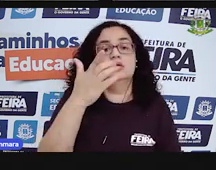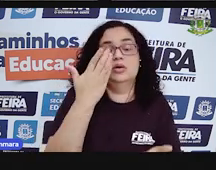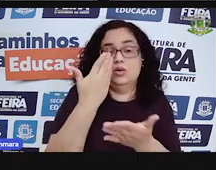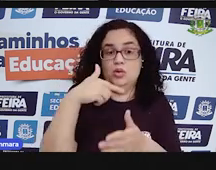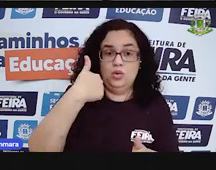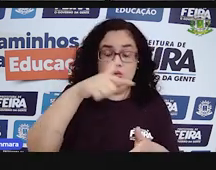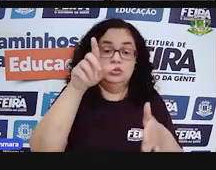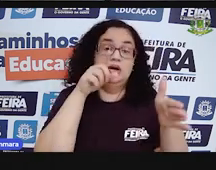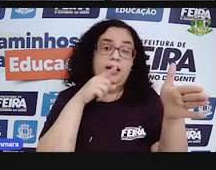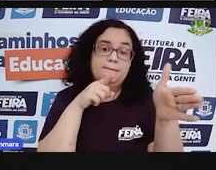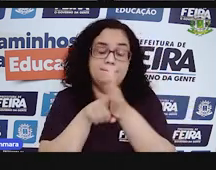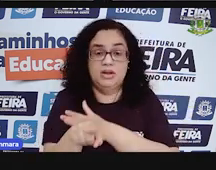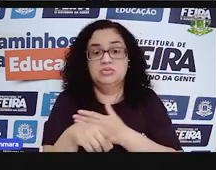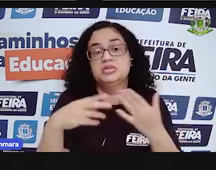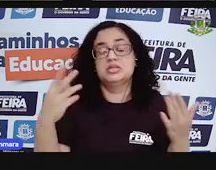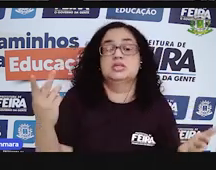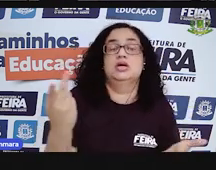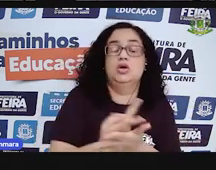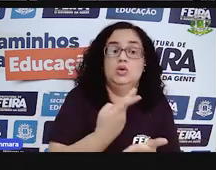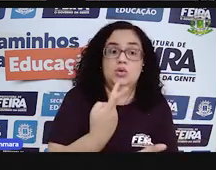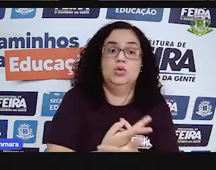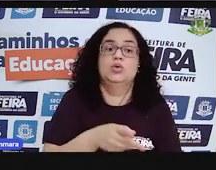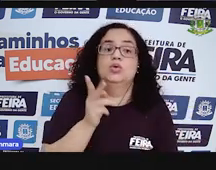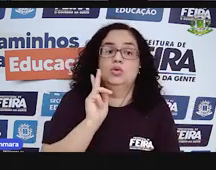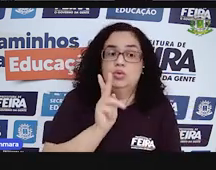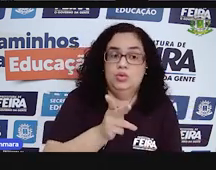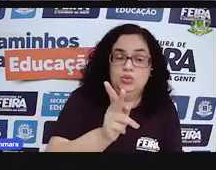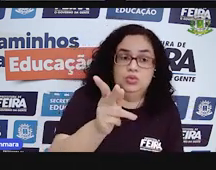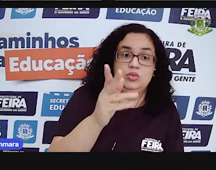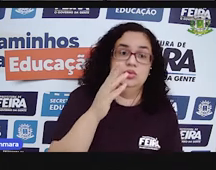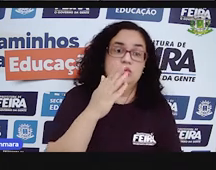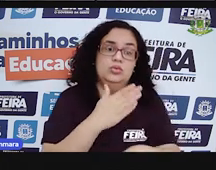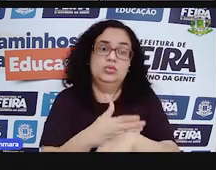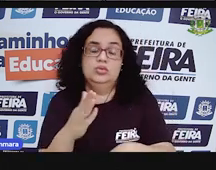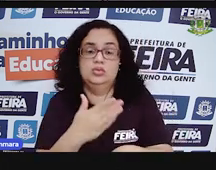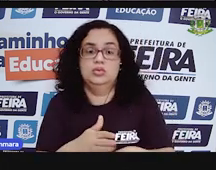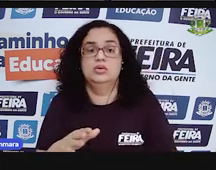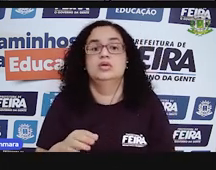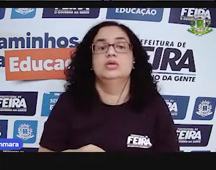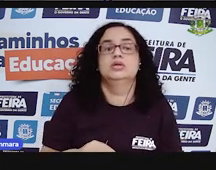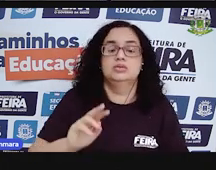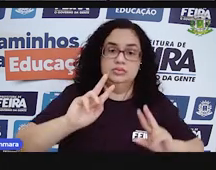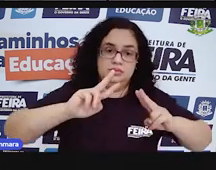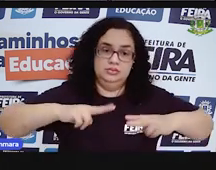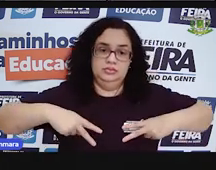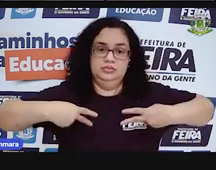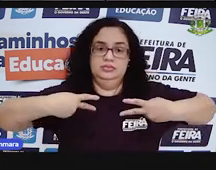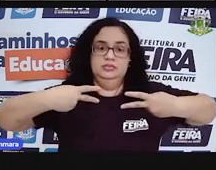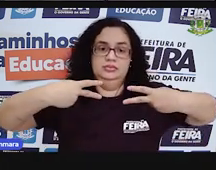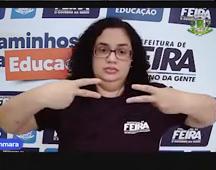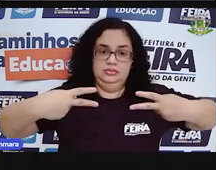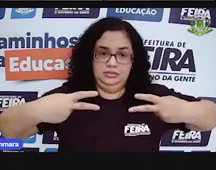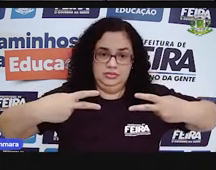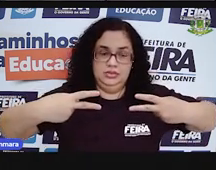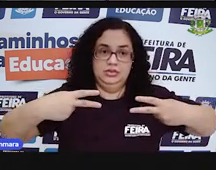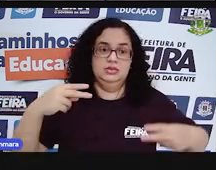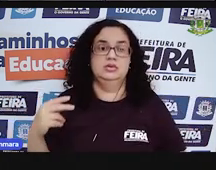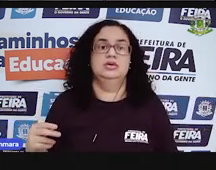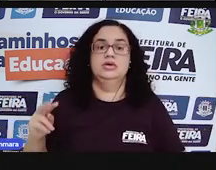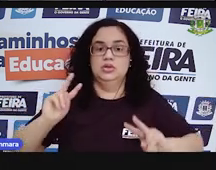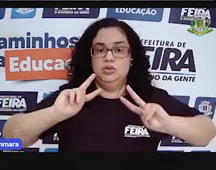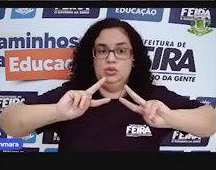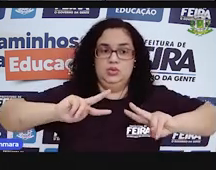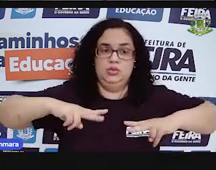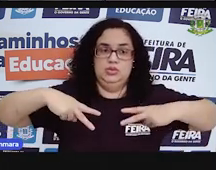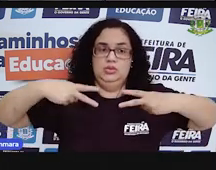pergunta, se errou, ele vai continuar dizendo para você tentar. Os links disso aqui, os